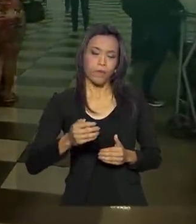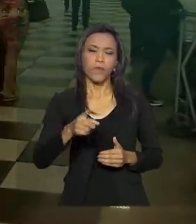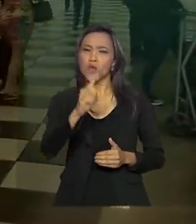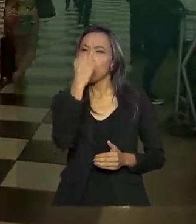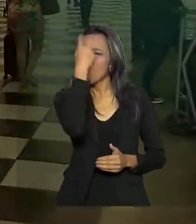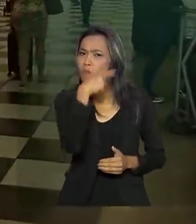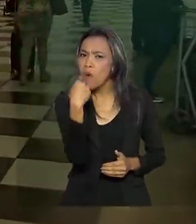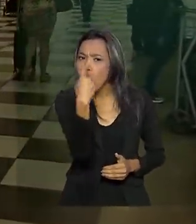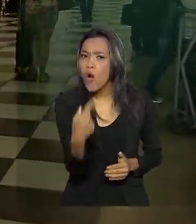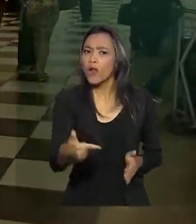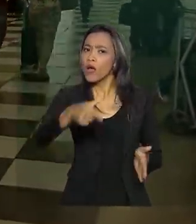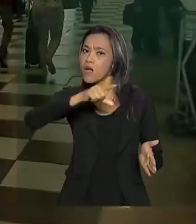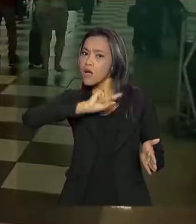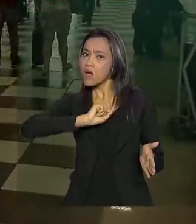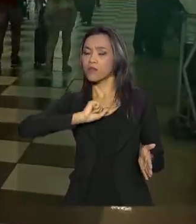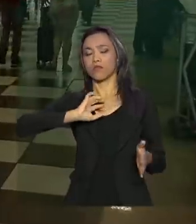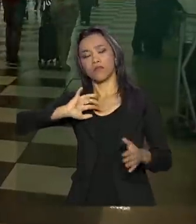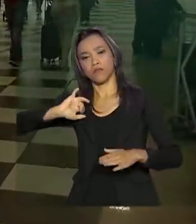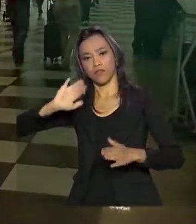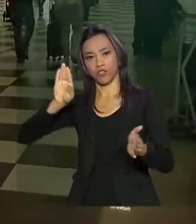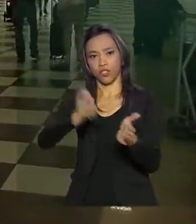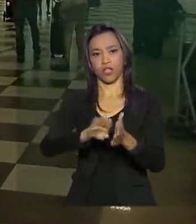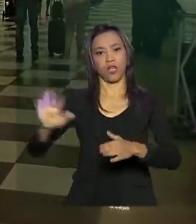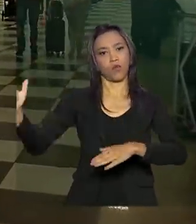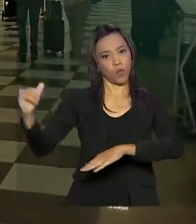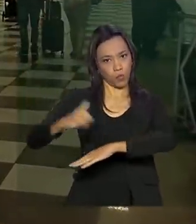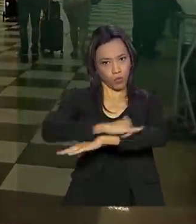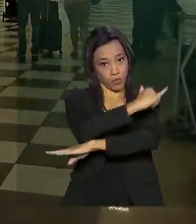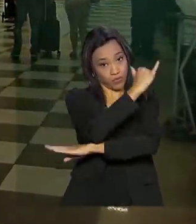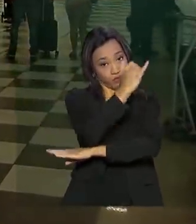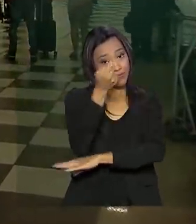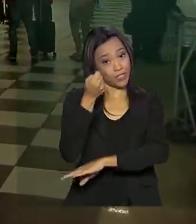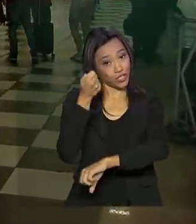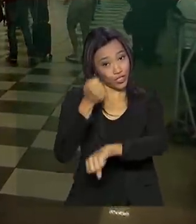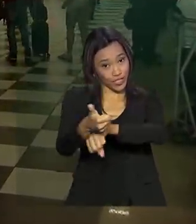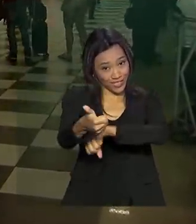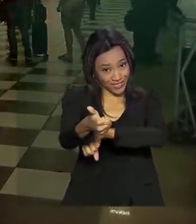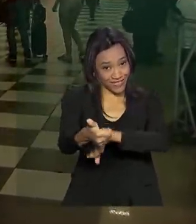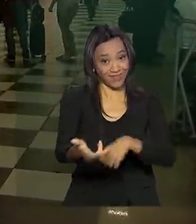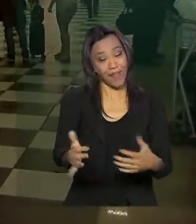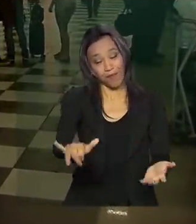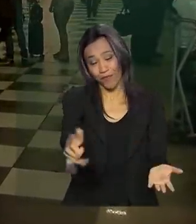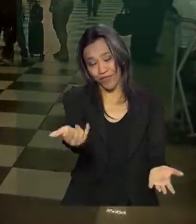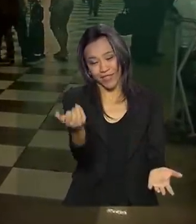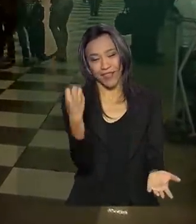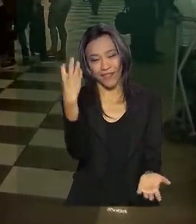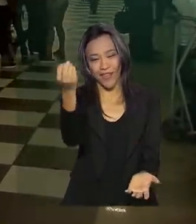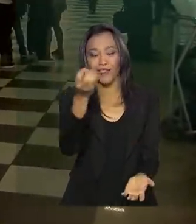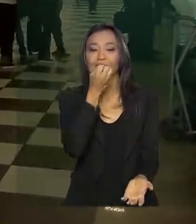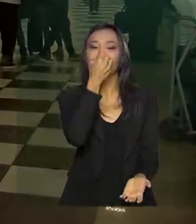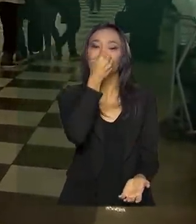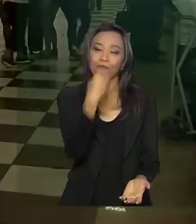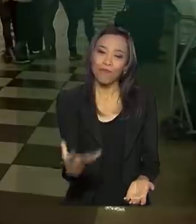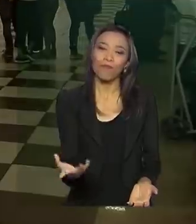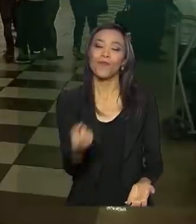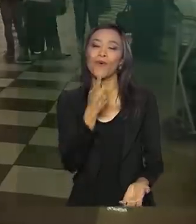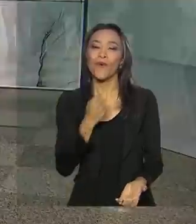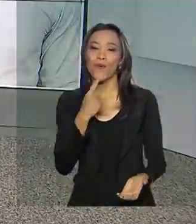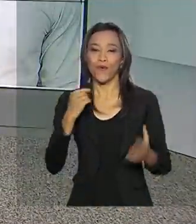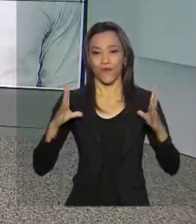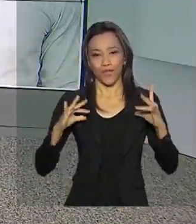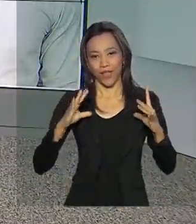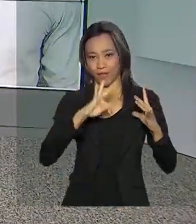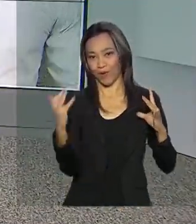de antecedência no voo no aeroporto. Com essas dicas, é só aproveitar a viagem. Um bom feriado para todos. Volto com você, Mara.